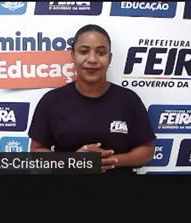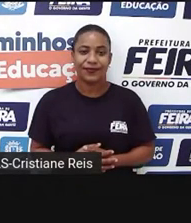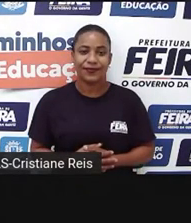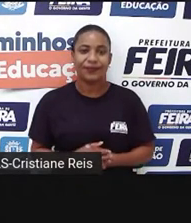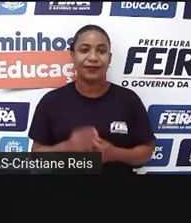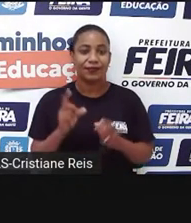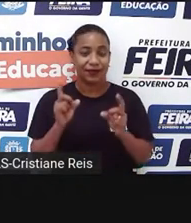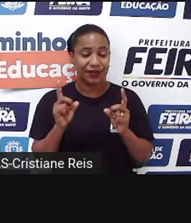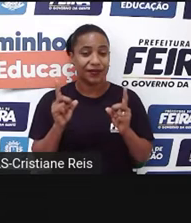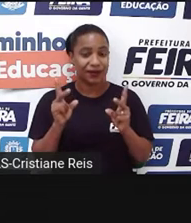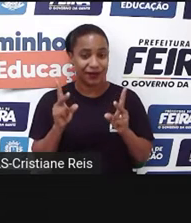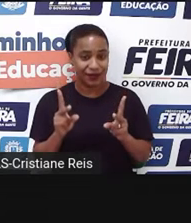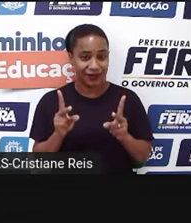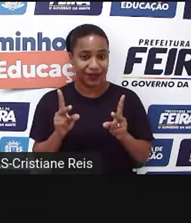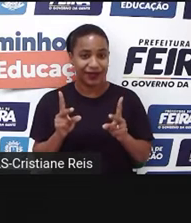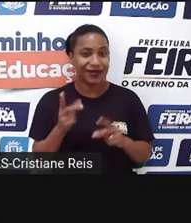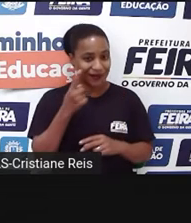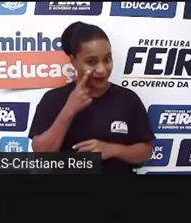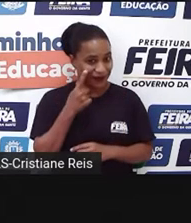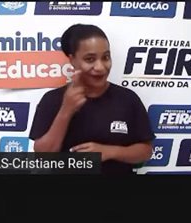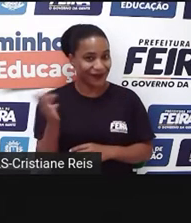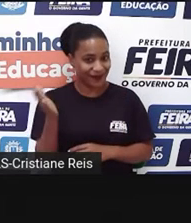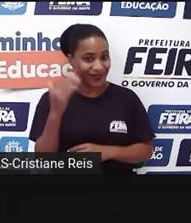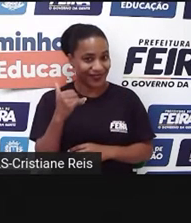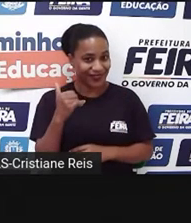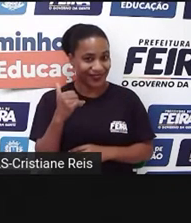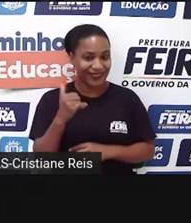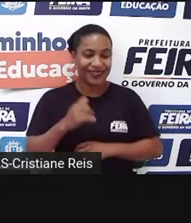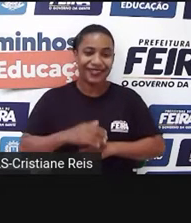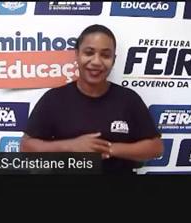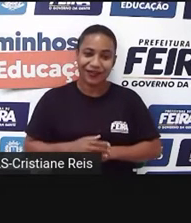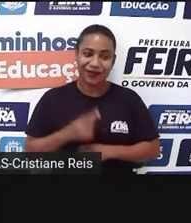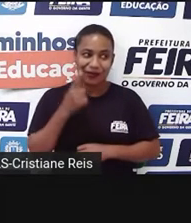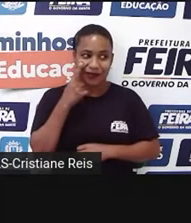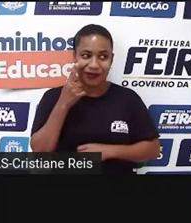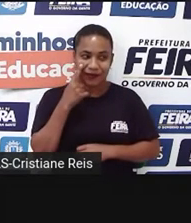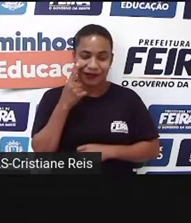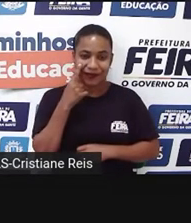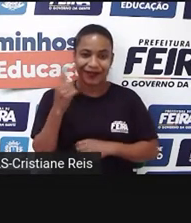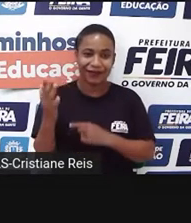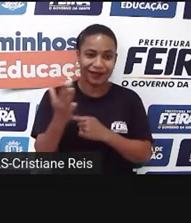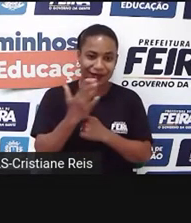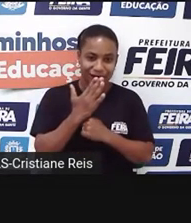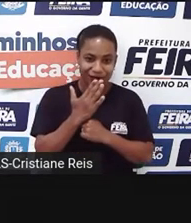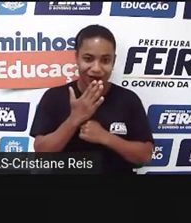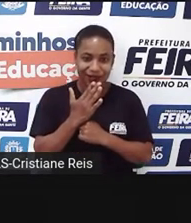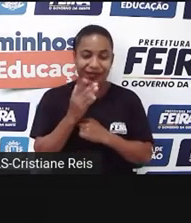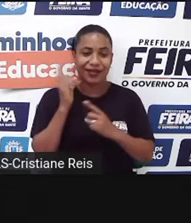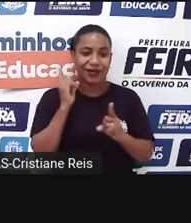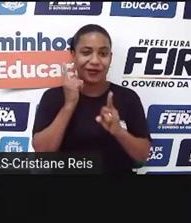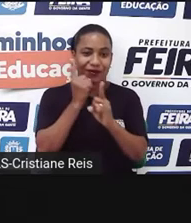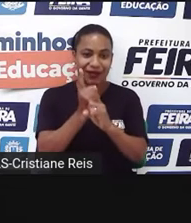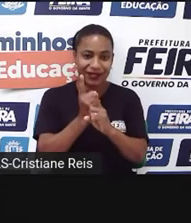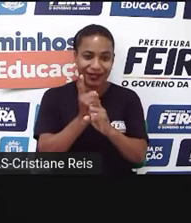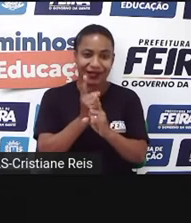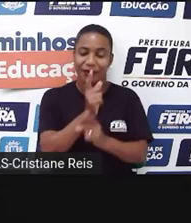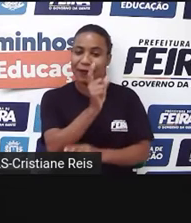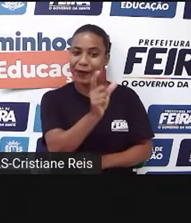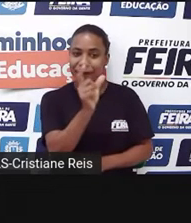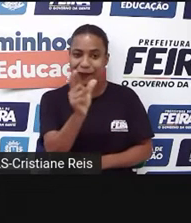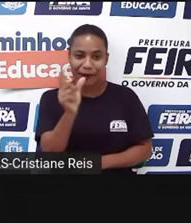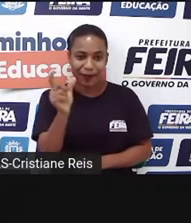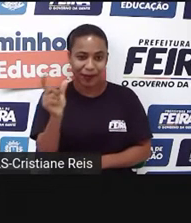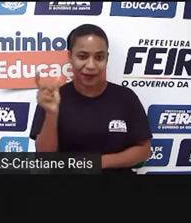Ok, students, let's go. help me please. Então, lá, me ajudem a encontrar as palavras nesse